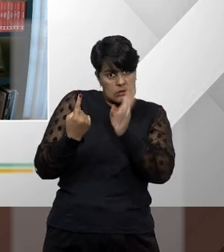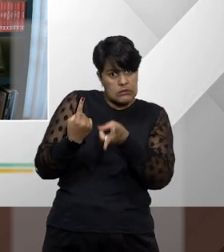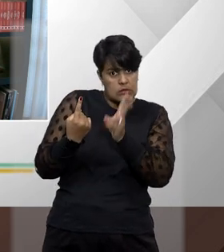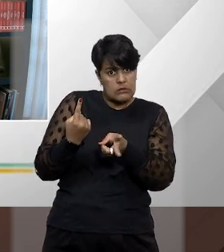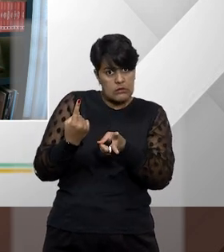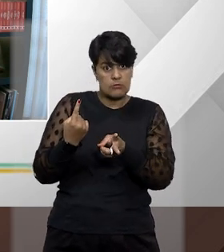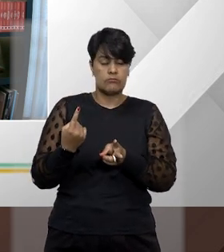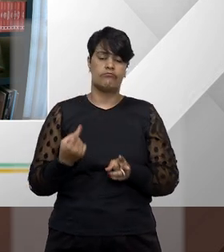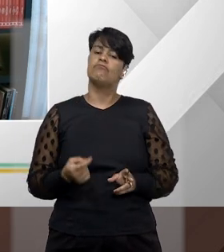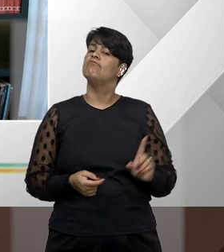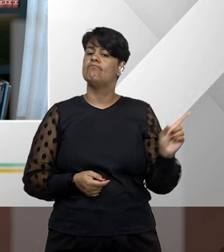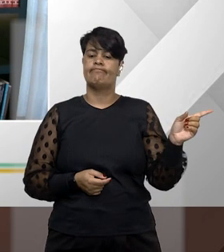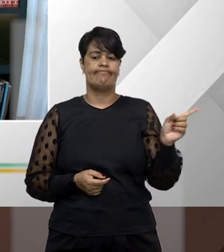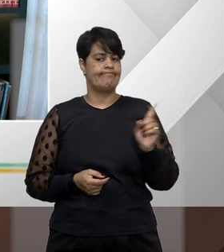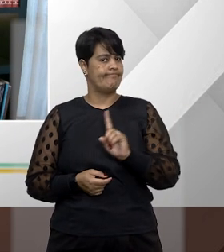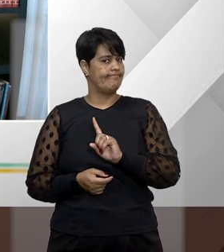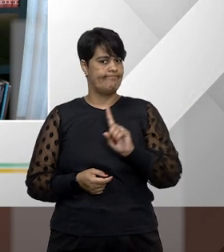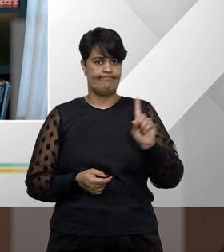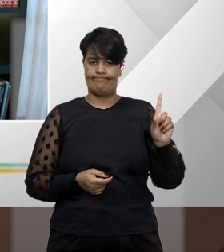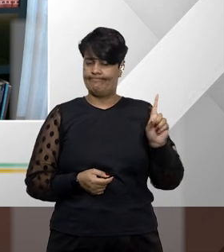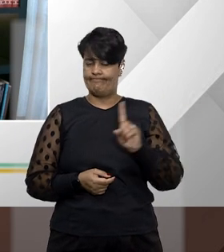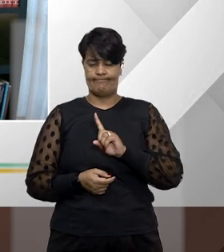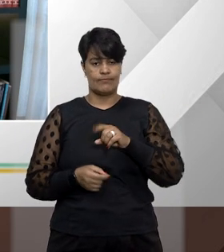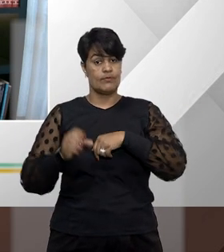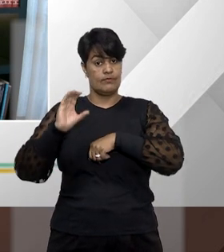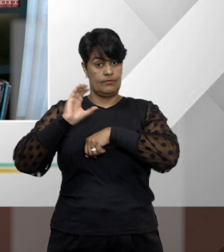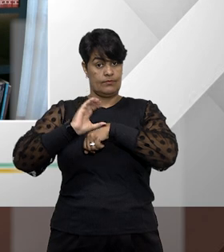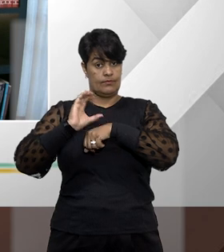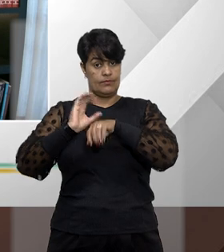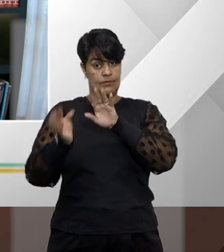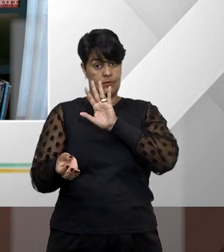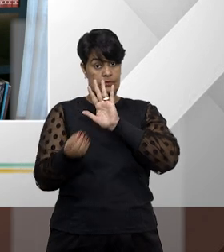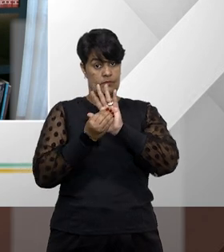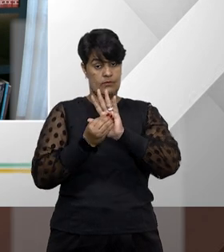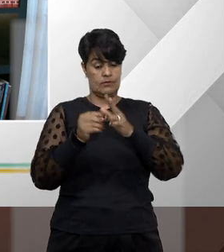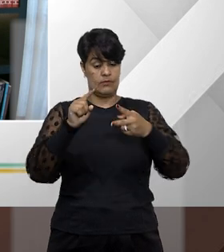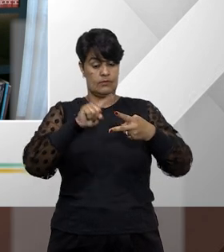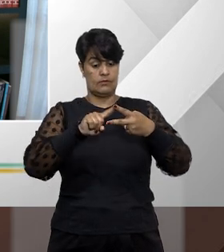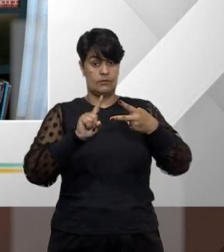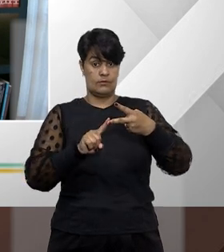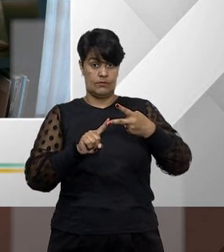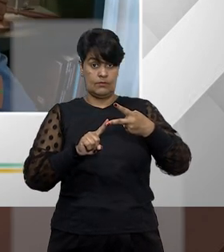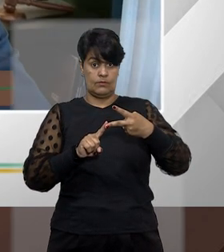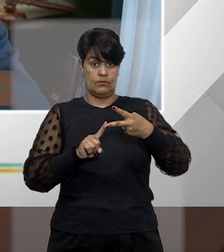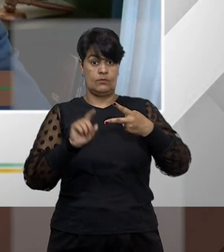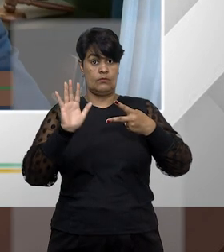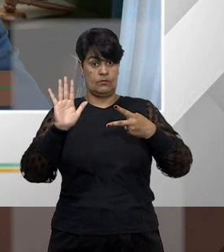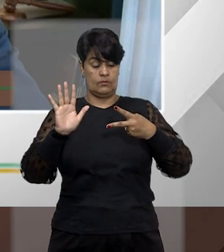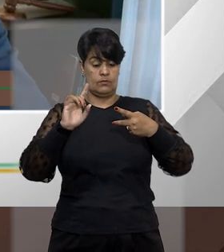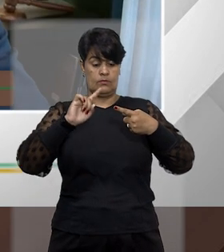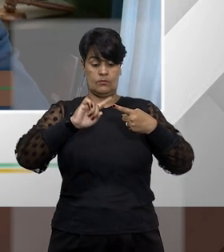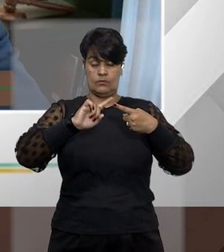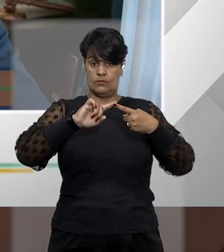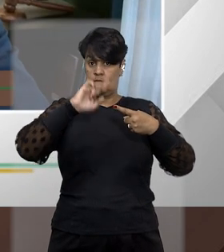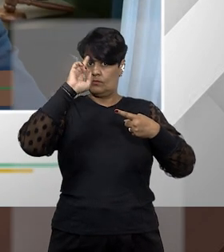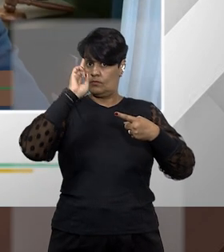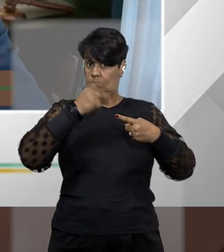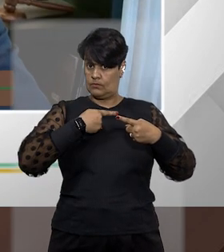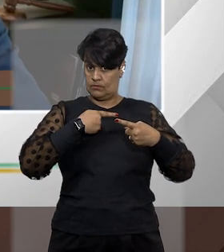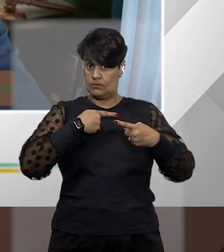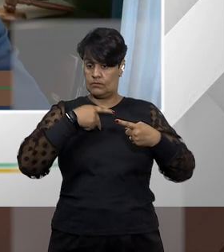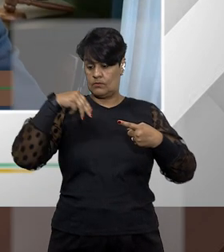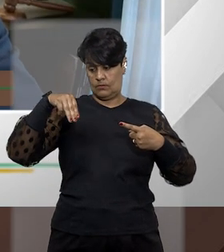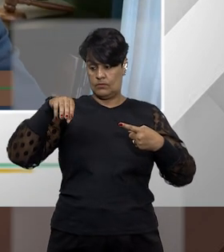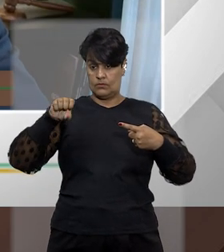Não, a própria Constituição ela elenca duas espécies de mandados de segurança. O mandado de segurança individual,